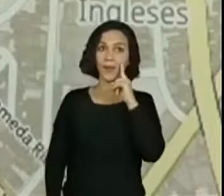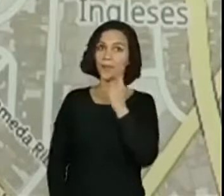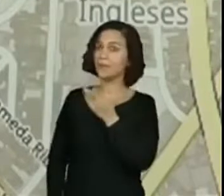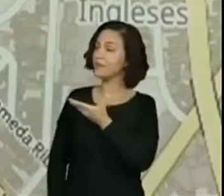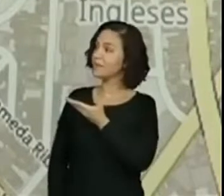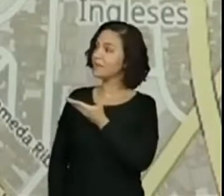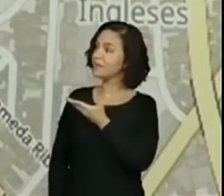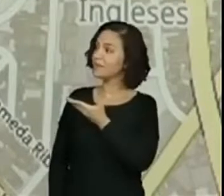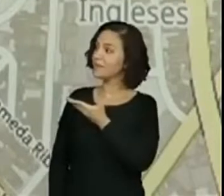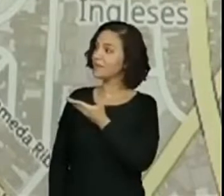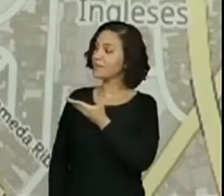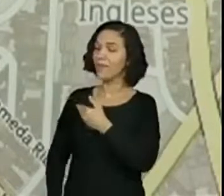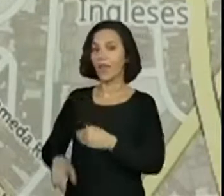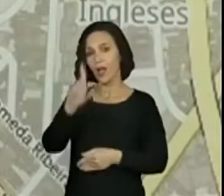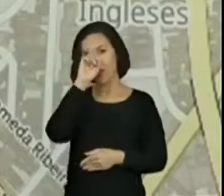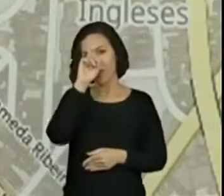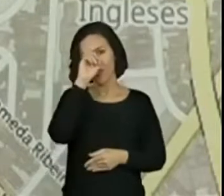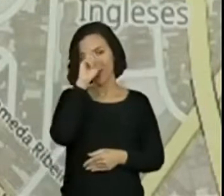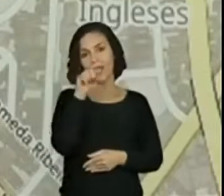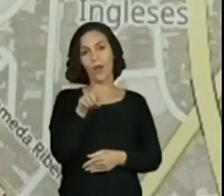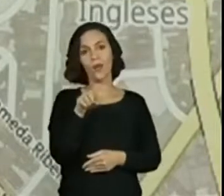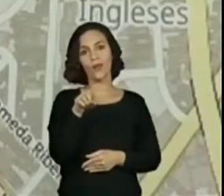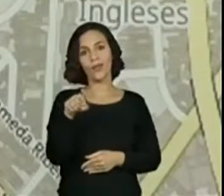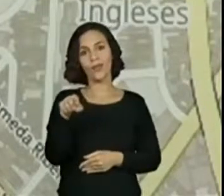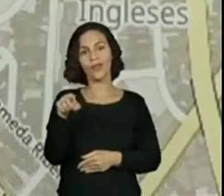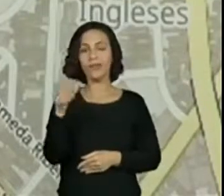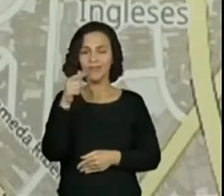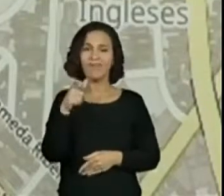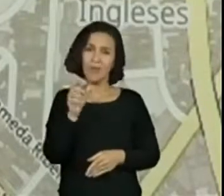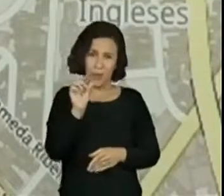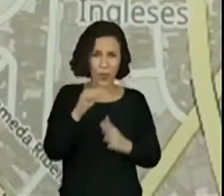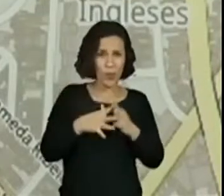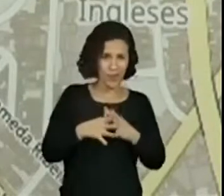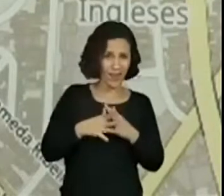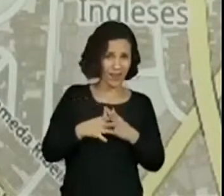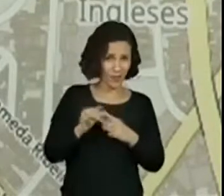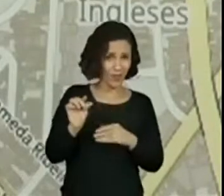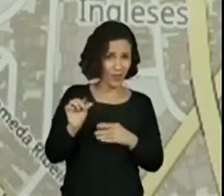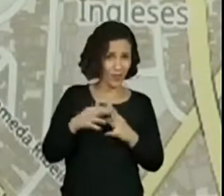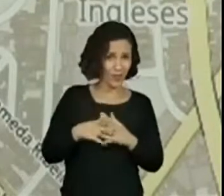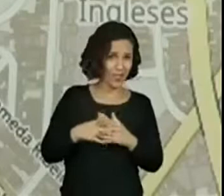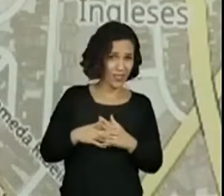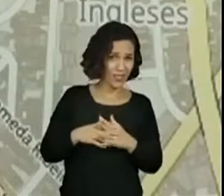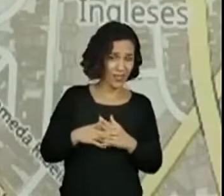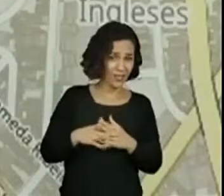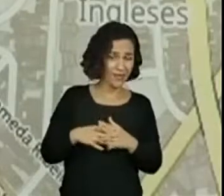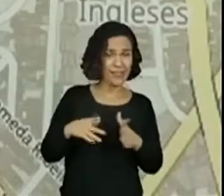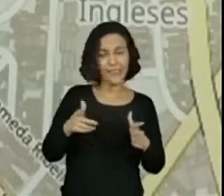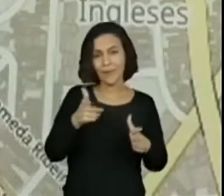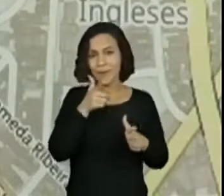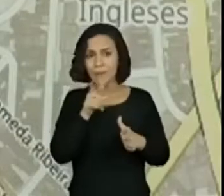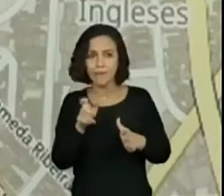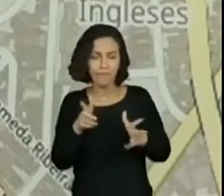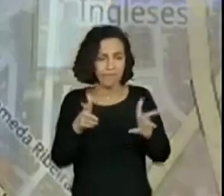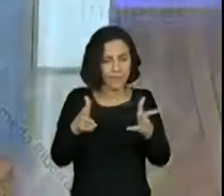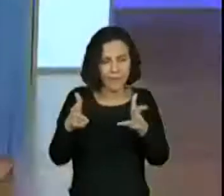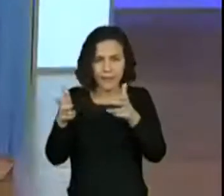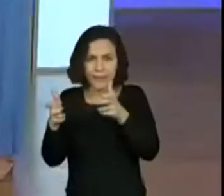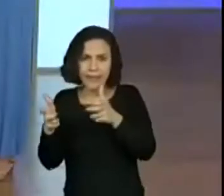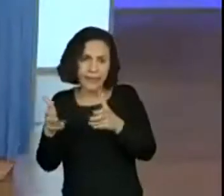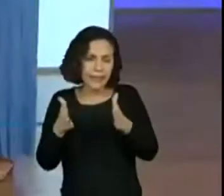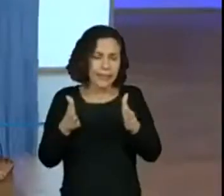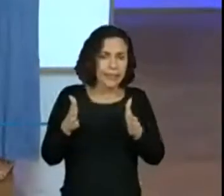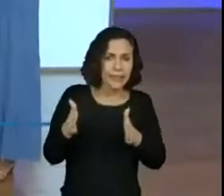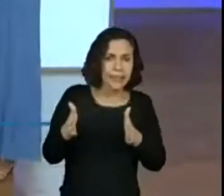lá nesse hospital. É um pouquinho complicado, né? De, de, de, da gente dizer.